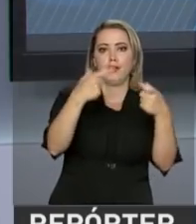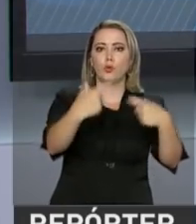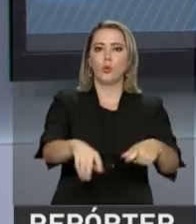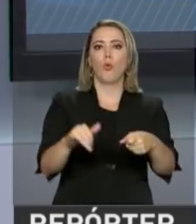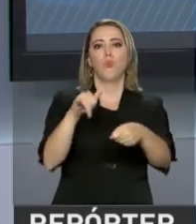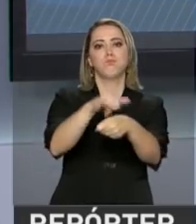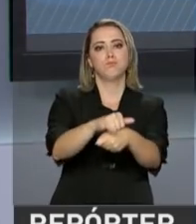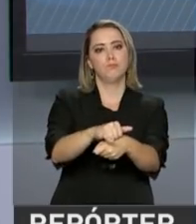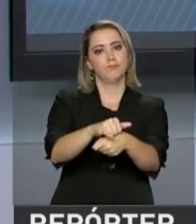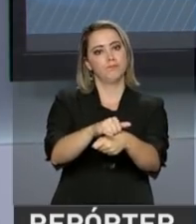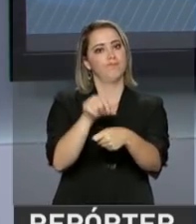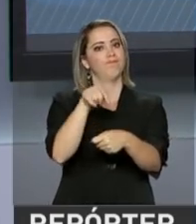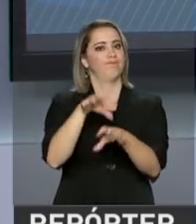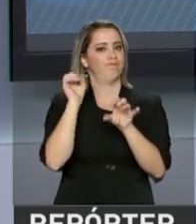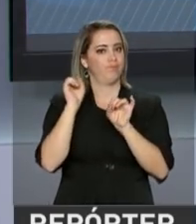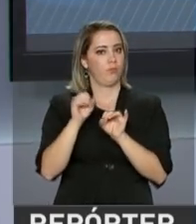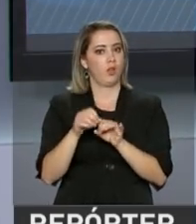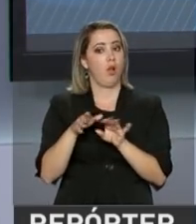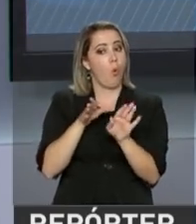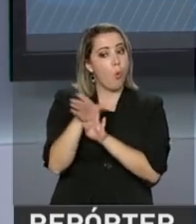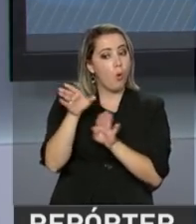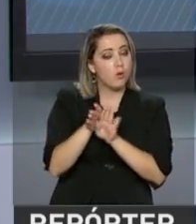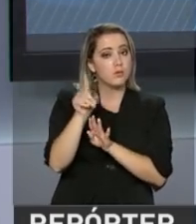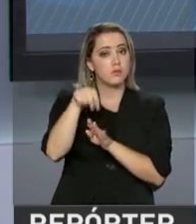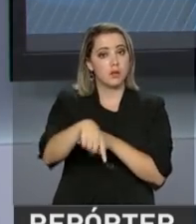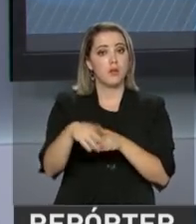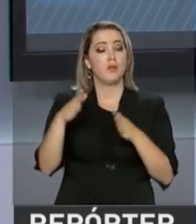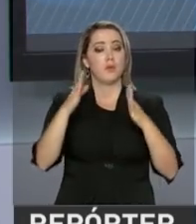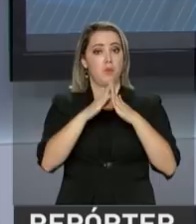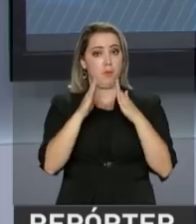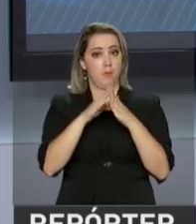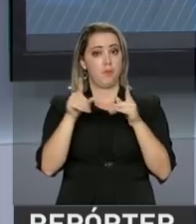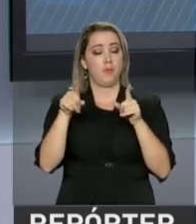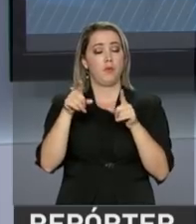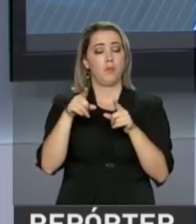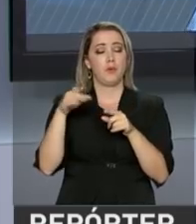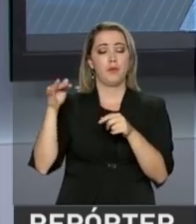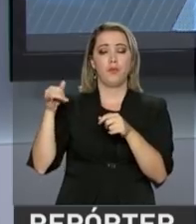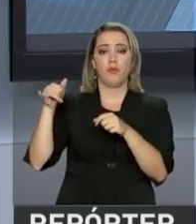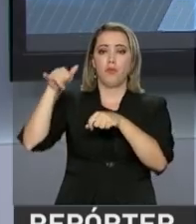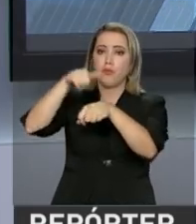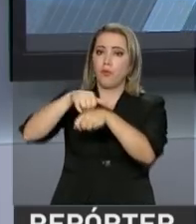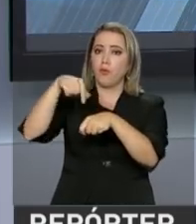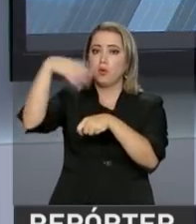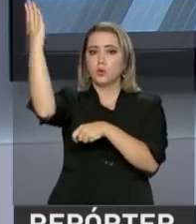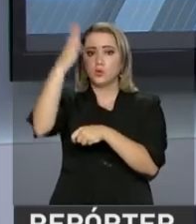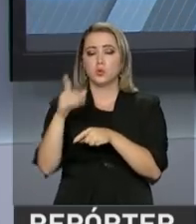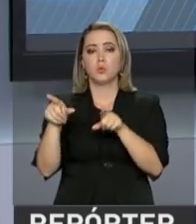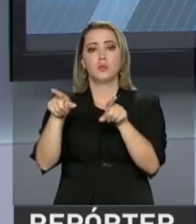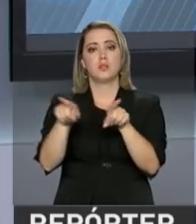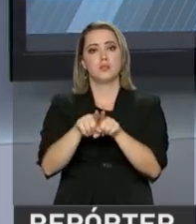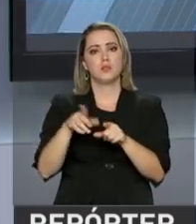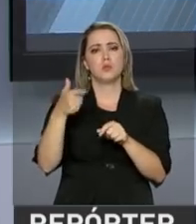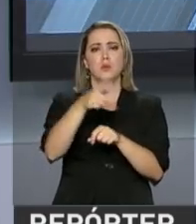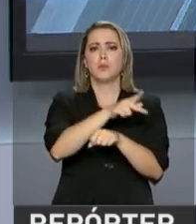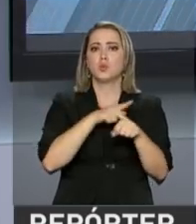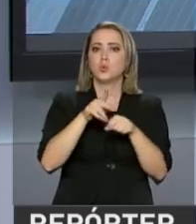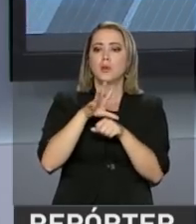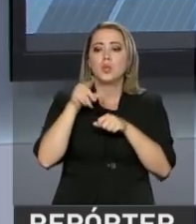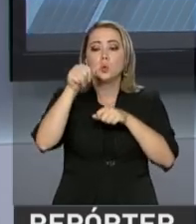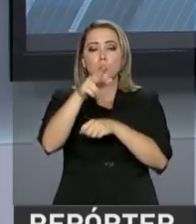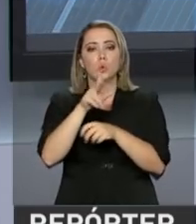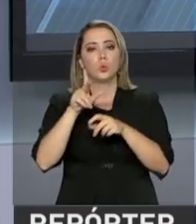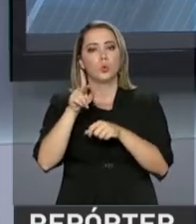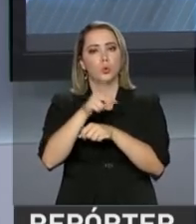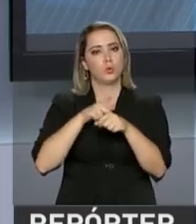para o aeroporto. A orientação vale para voos domésticos e também internacionais em todas as cidades brasileiras, já que existe